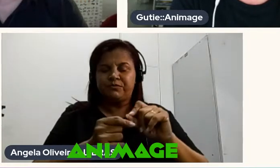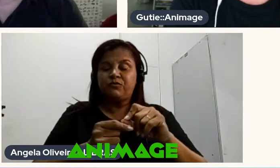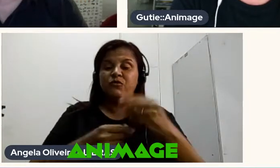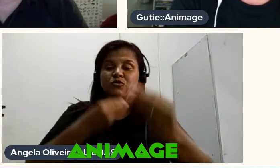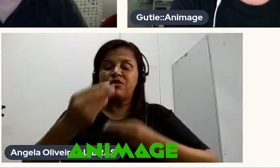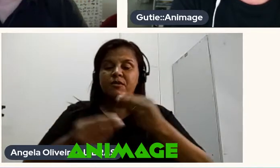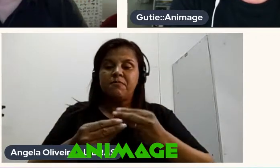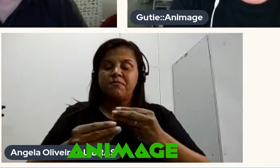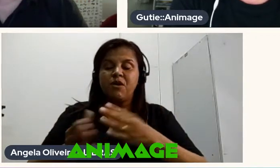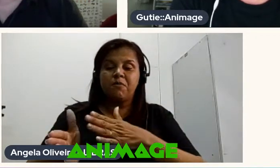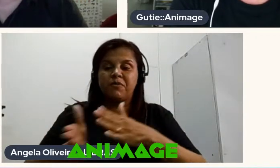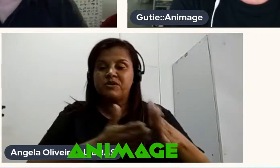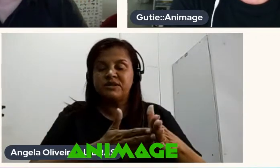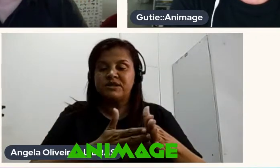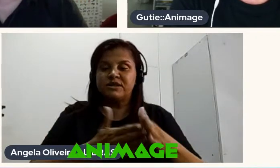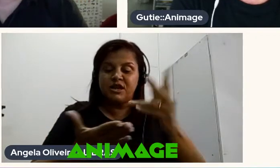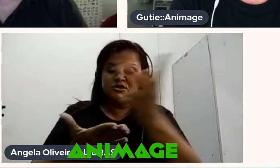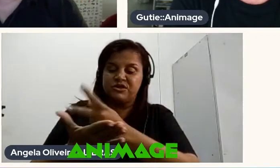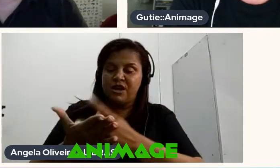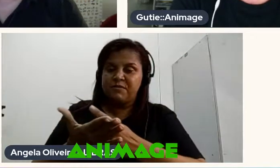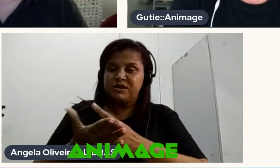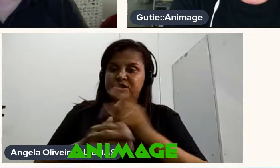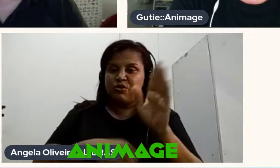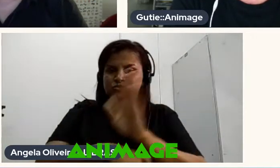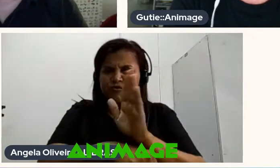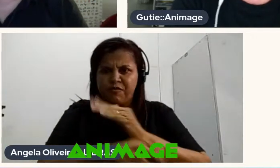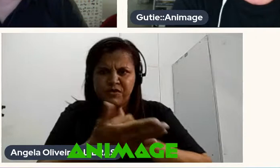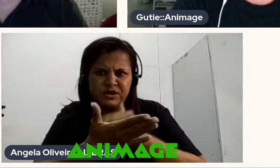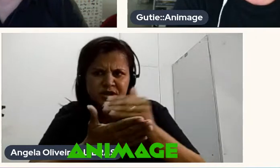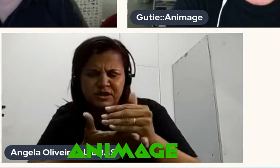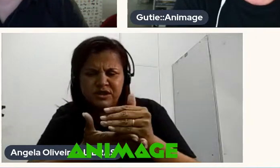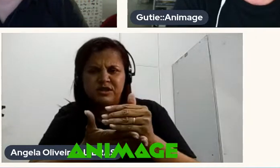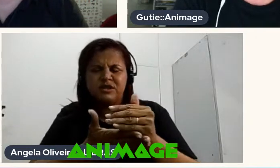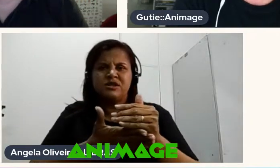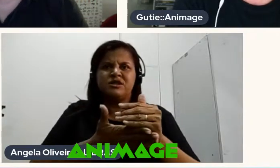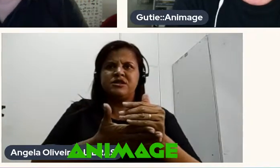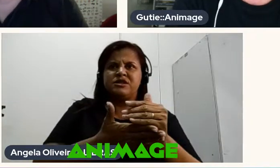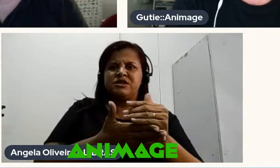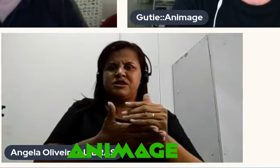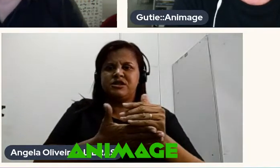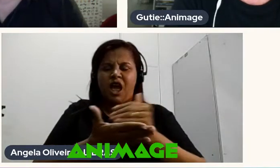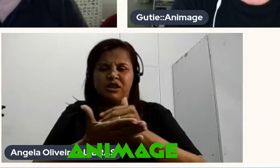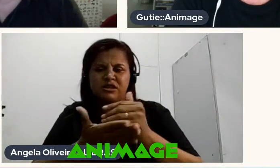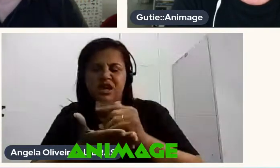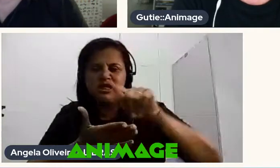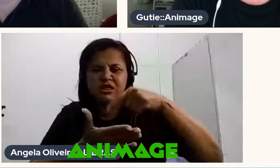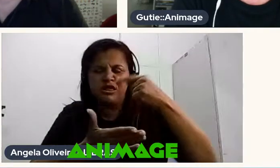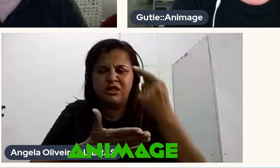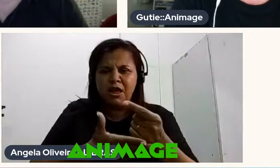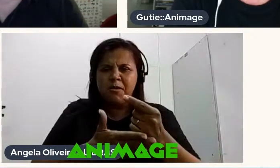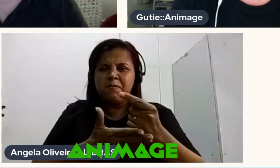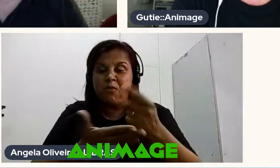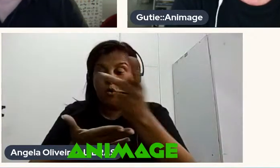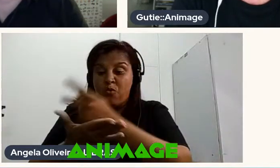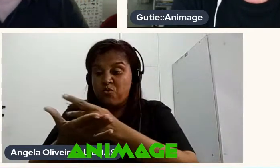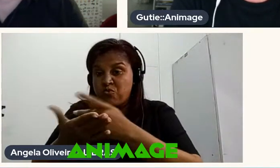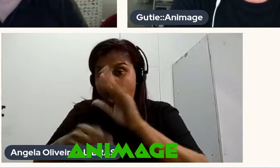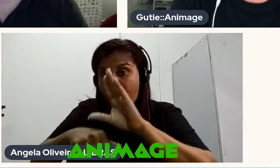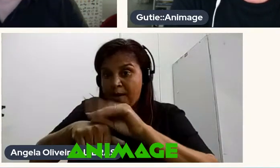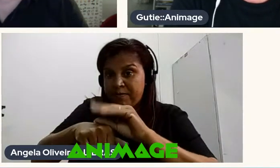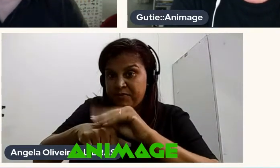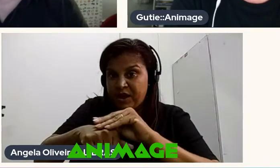De animação do filme Você inicia a edição Com a animatica E depois passa Para as imagens gravadas Ou a edição só começa